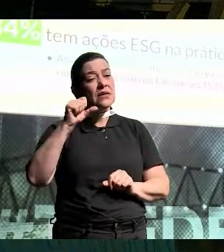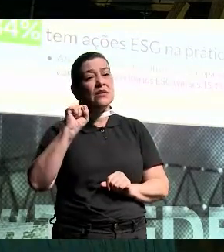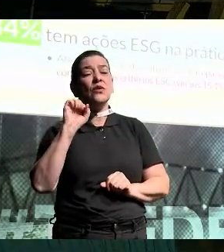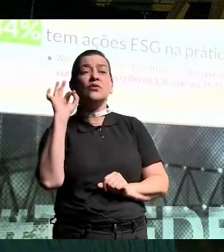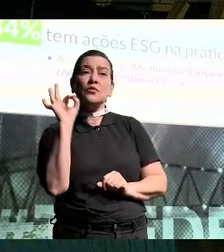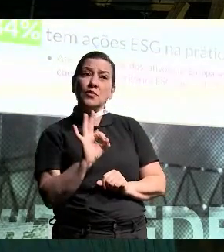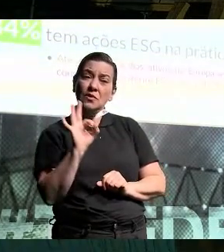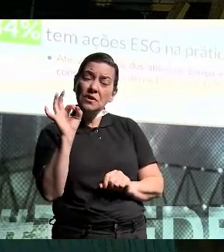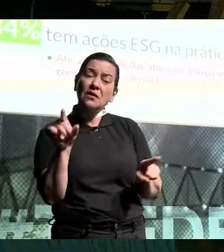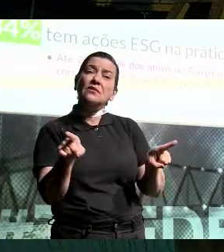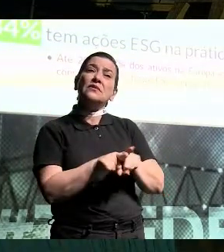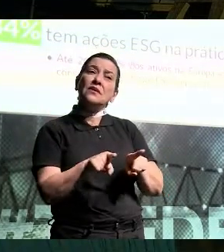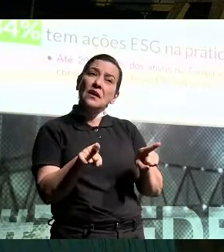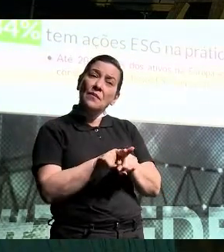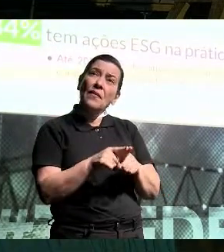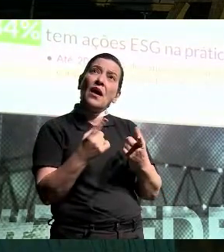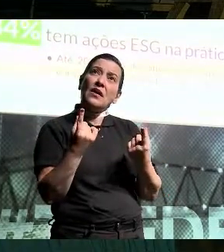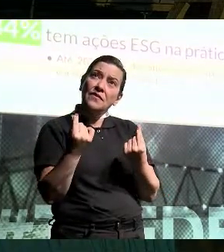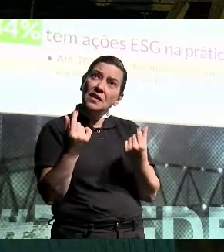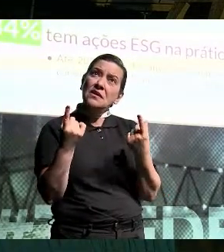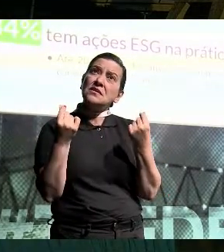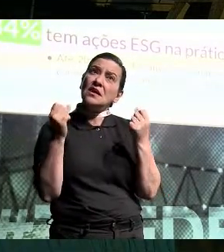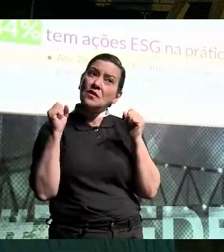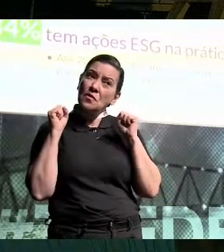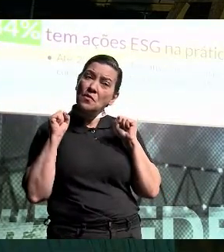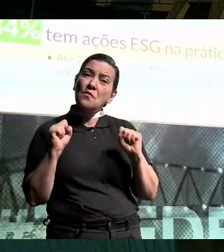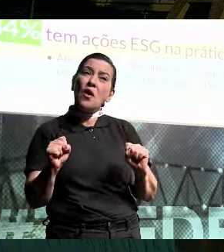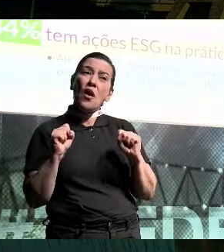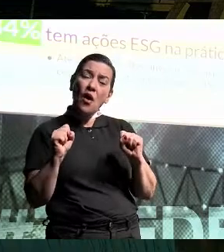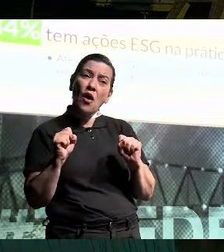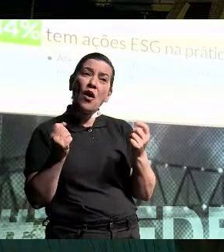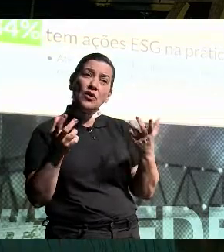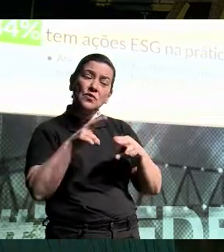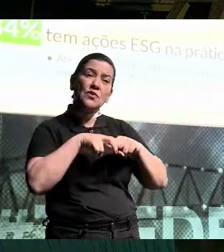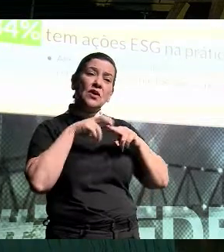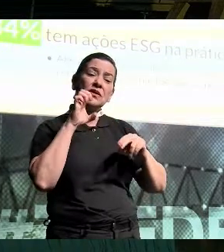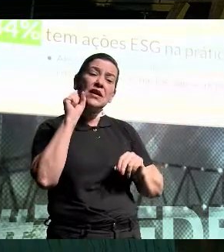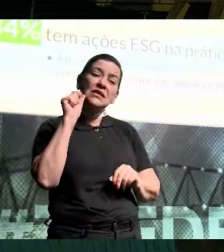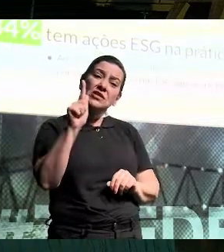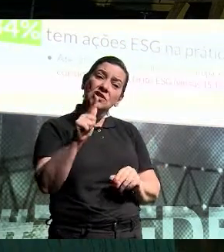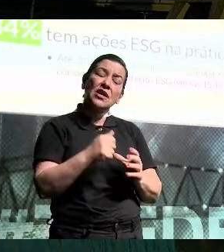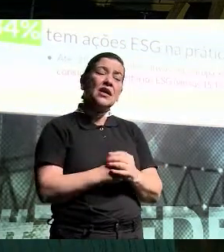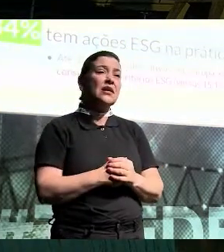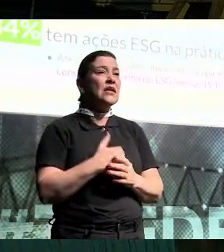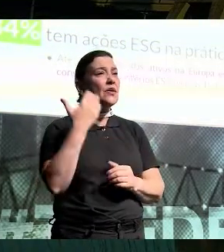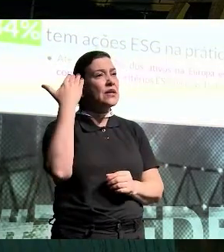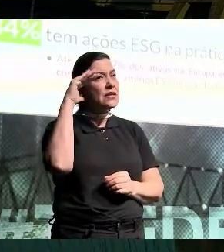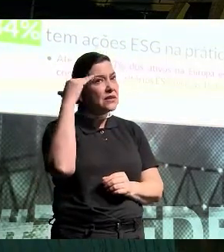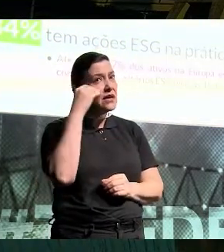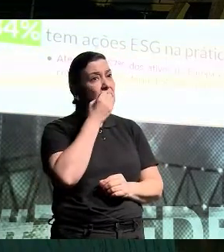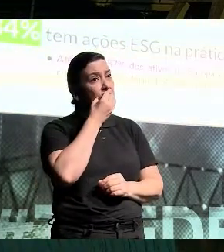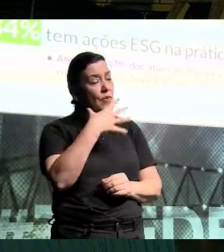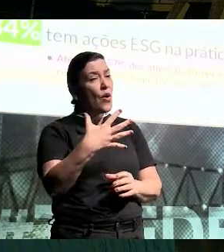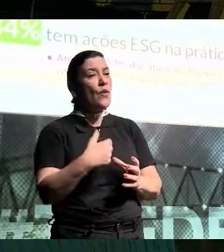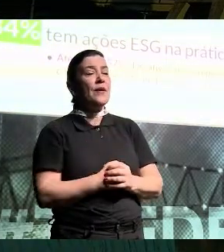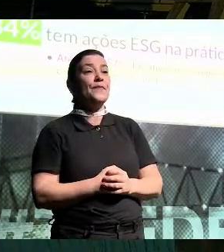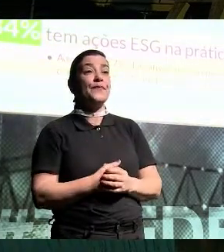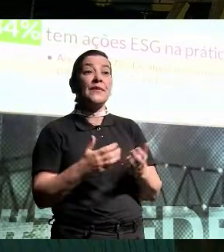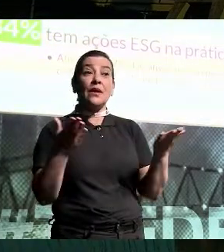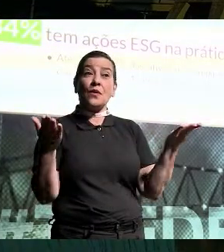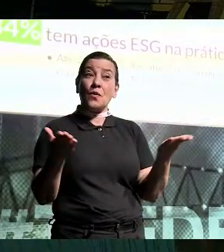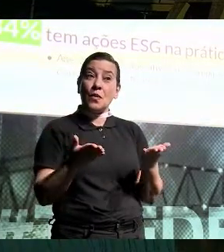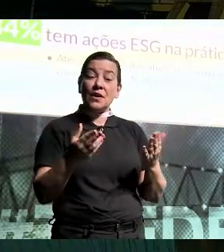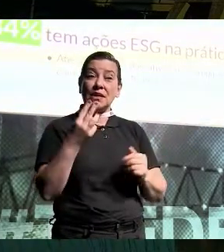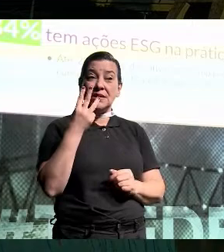% deles também vê impacto financeiro do ESG acontecendo. Então, assim, eles entendem como uma coisa boa. Agora,